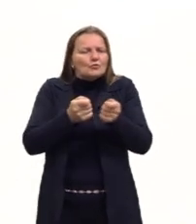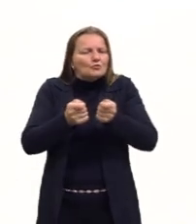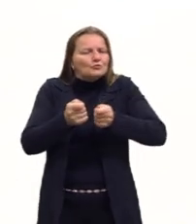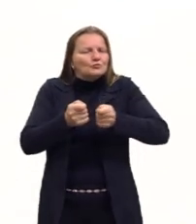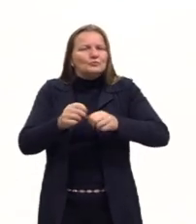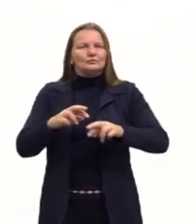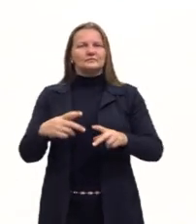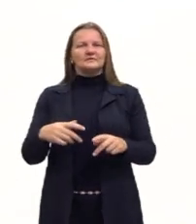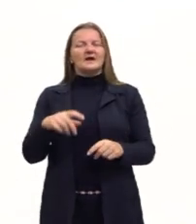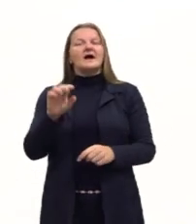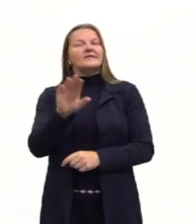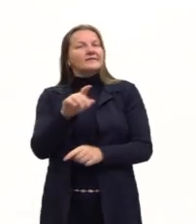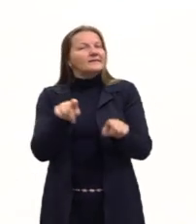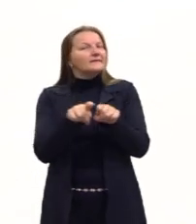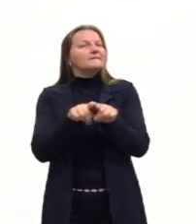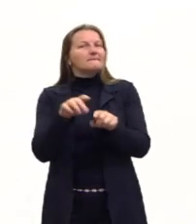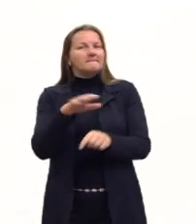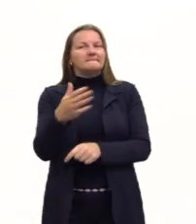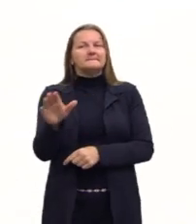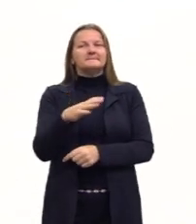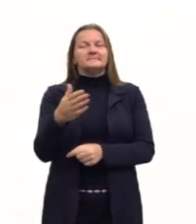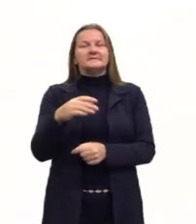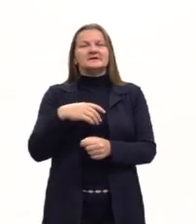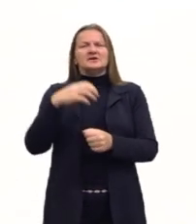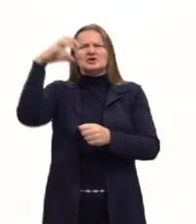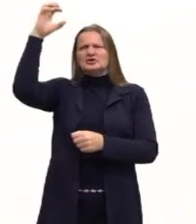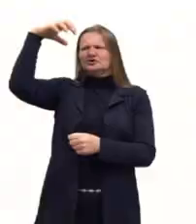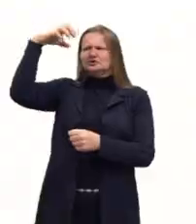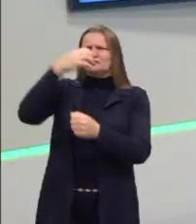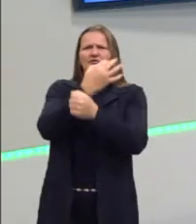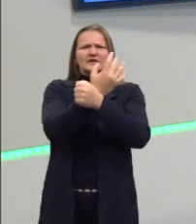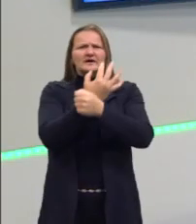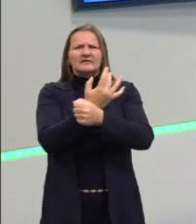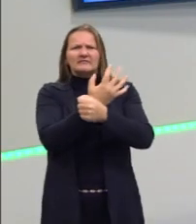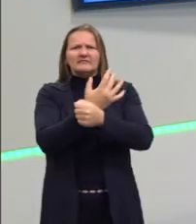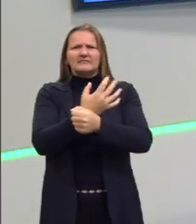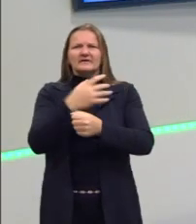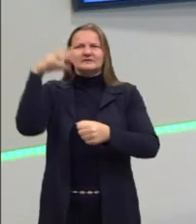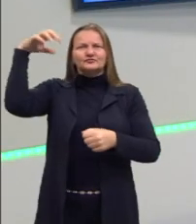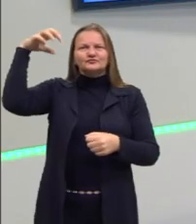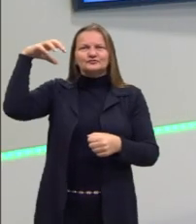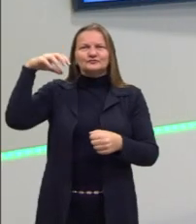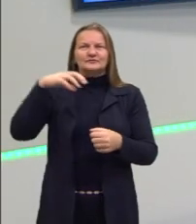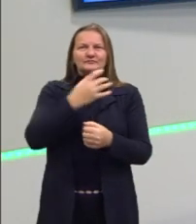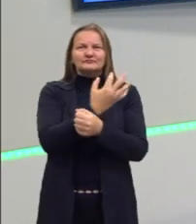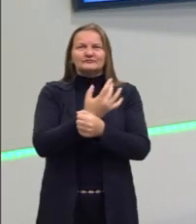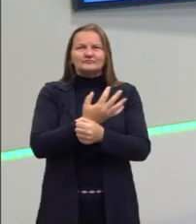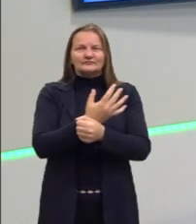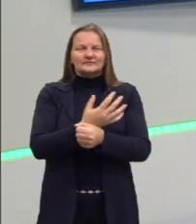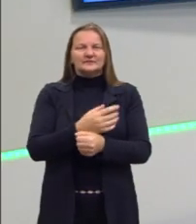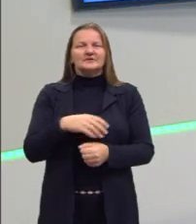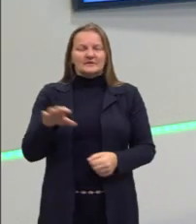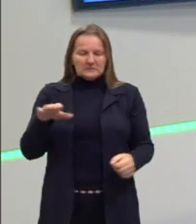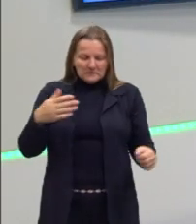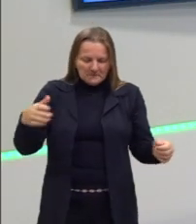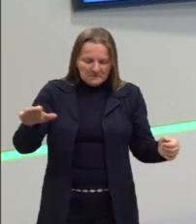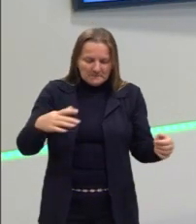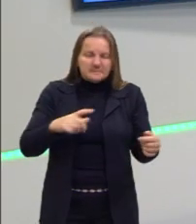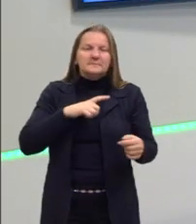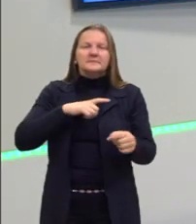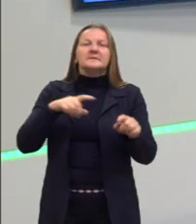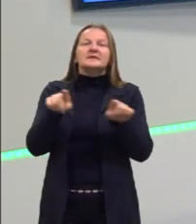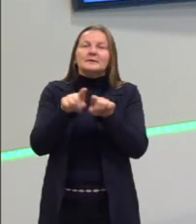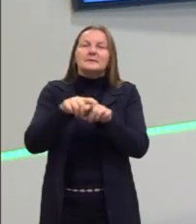ou então que eu tenho uma chuva ácida, né? O que seria esse PH da chuva ácida? Assim como o PH